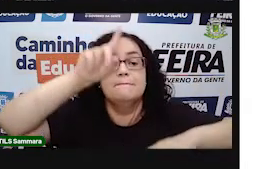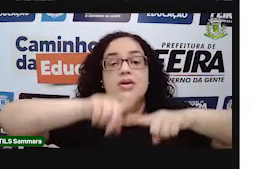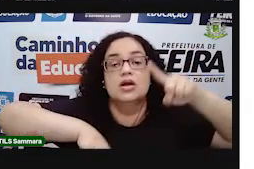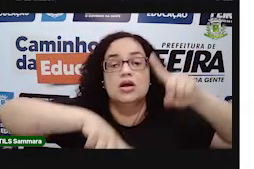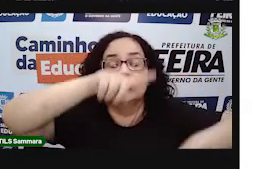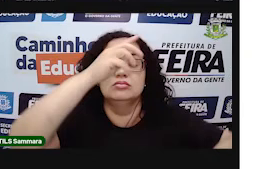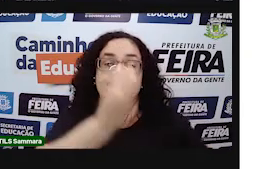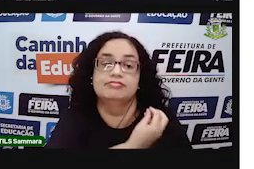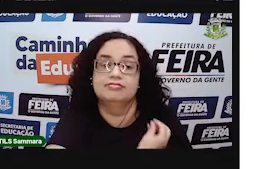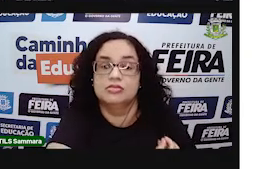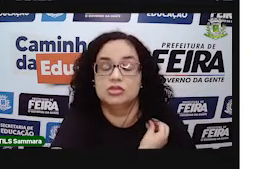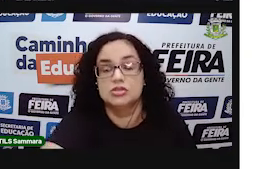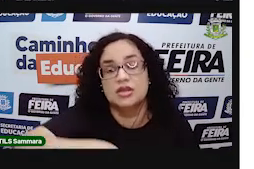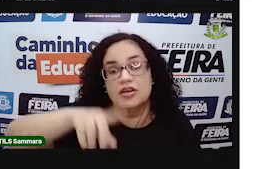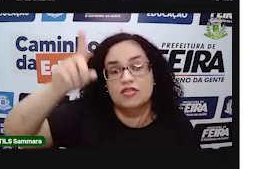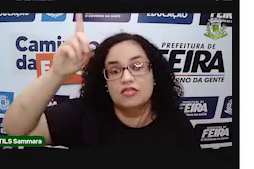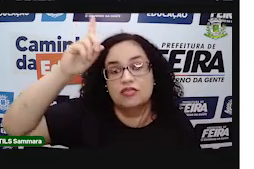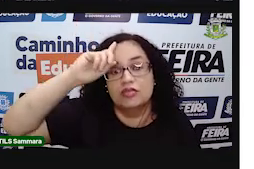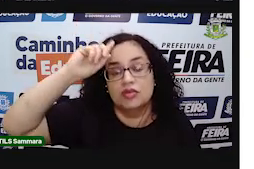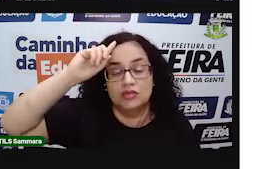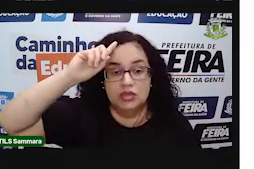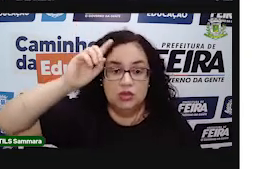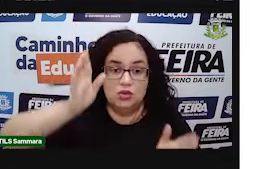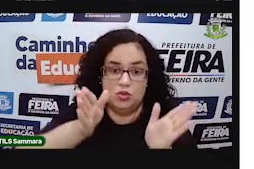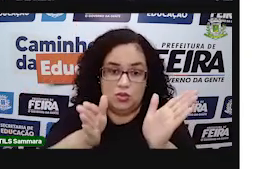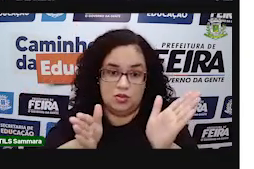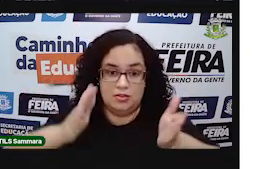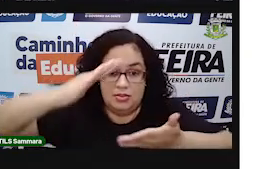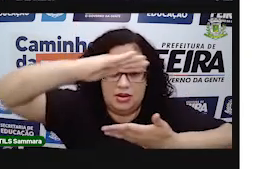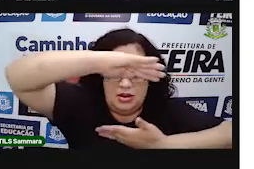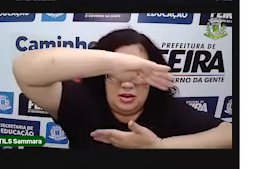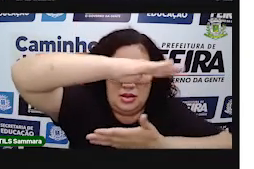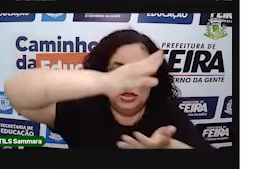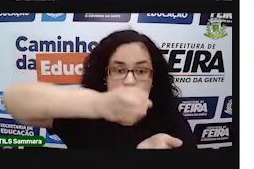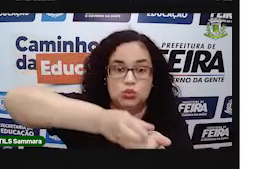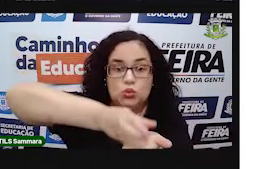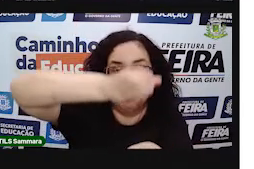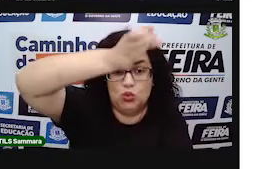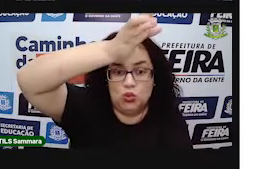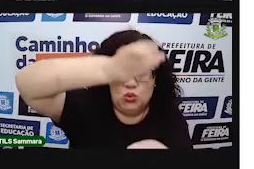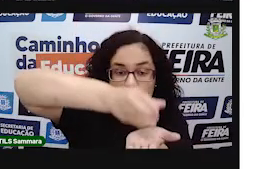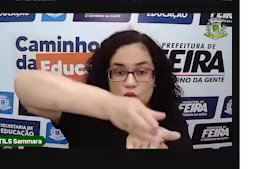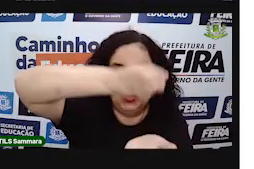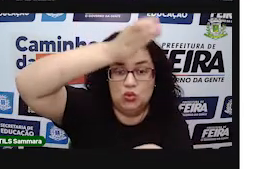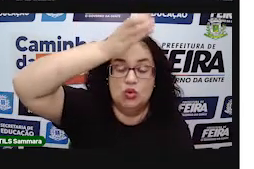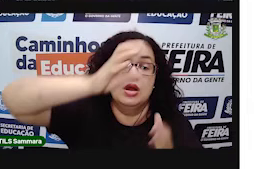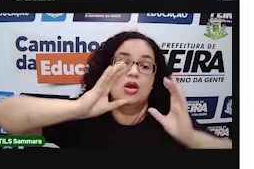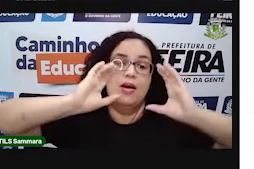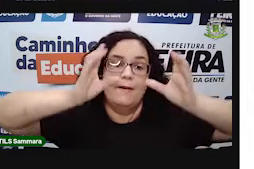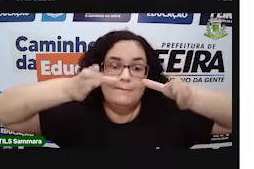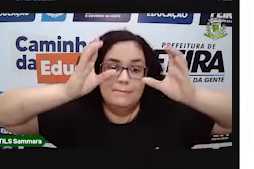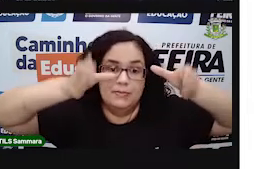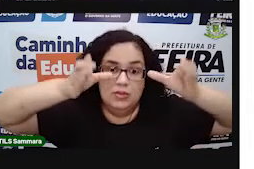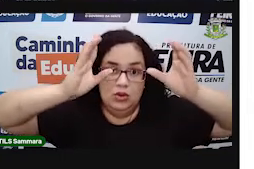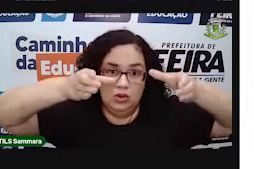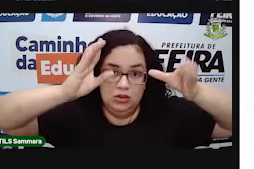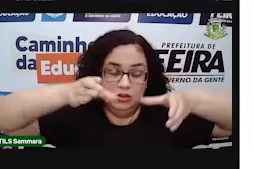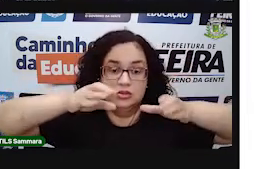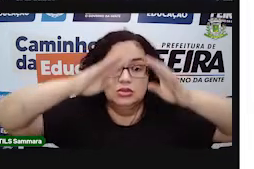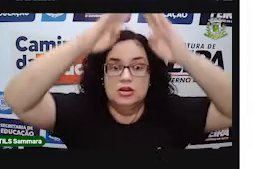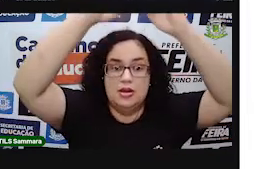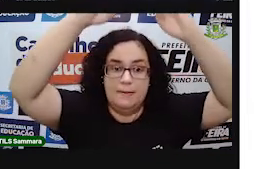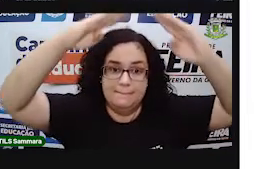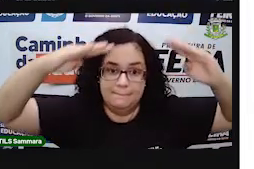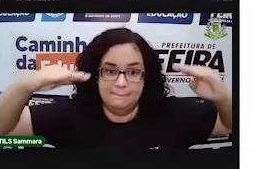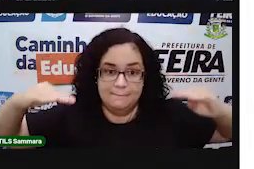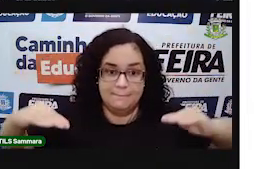do nosso cotidiano. Uma caixa, um copo, uma bola, as